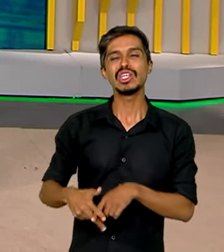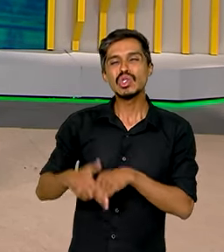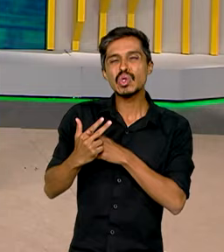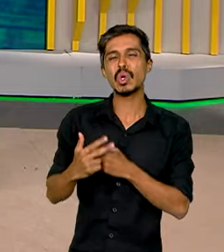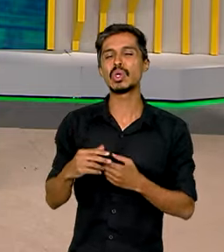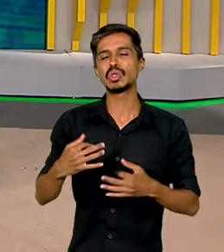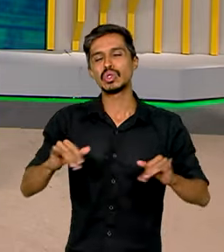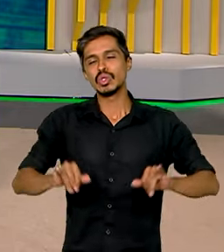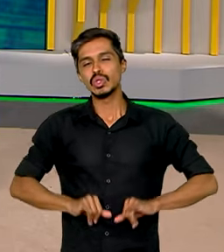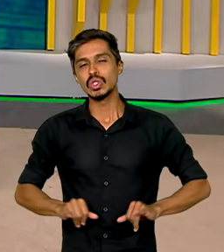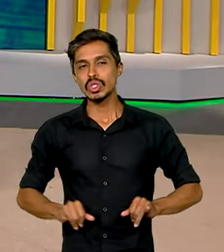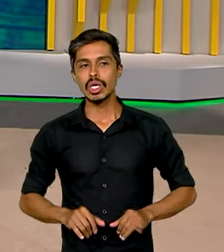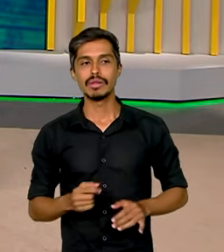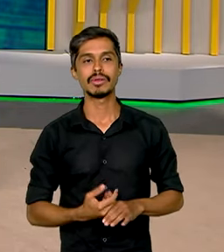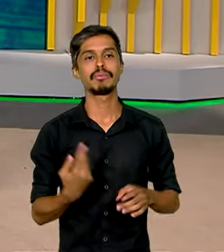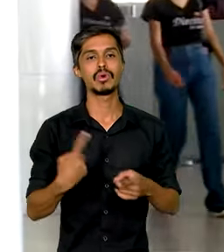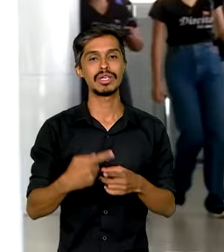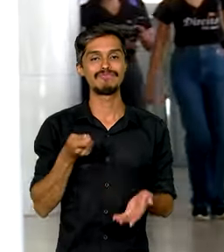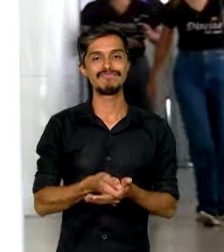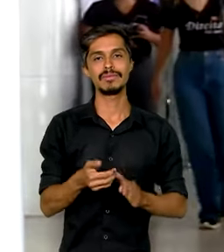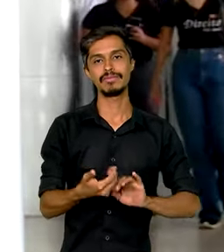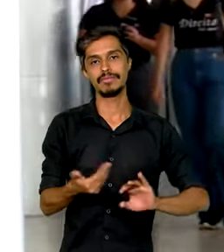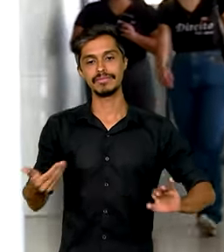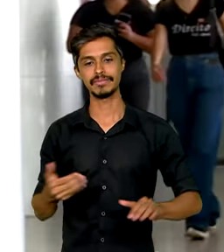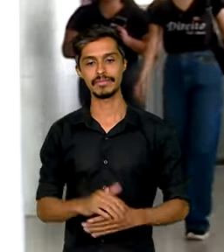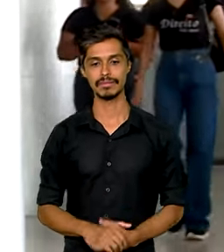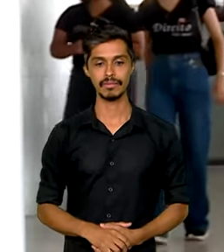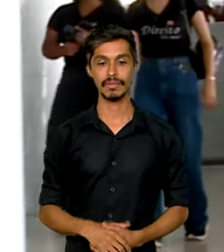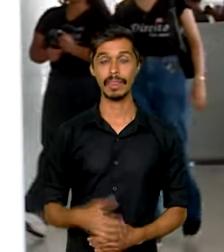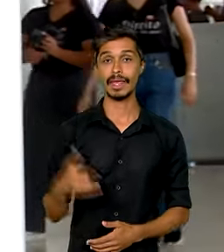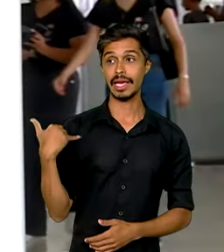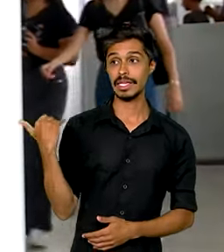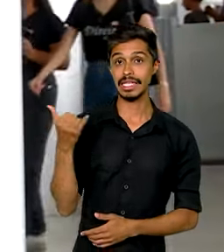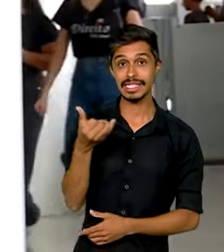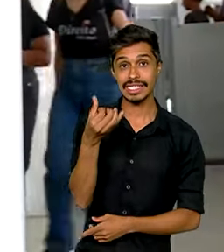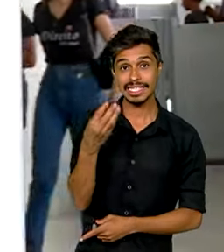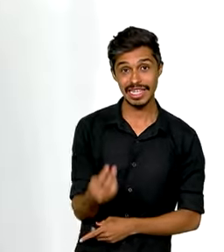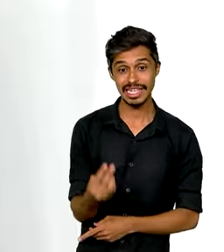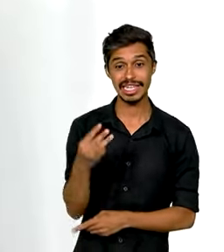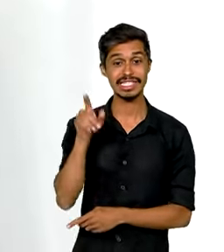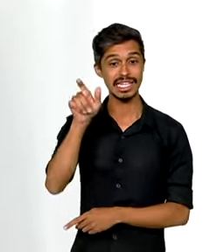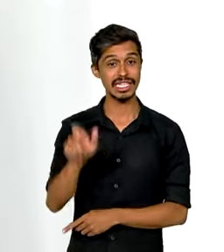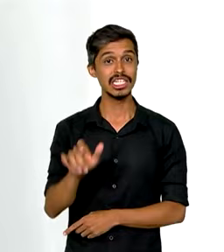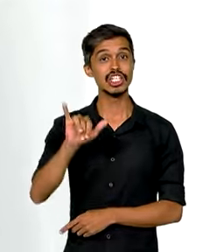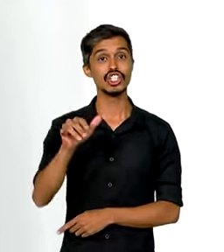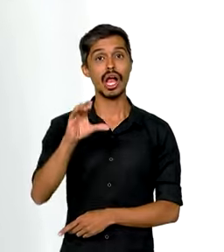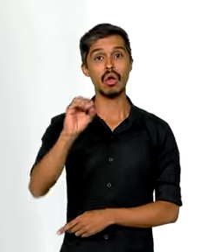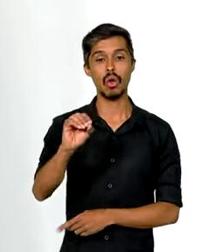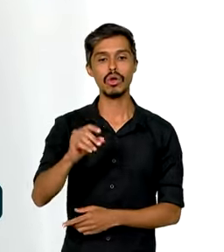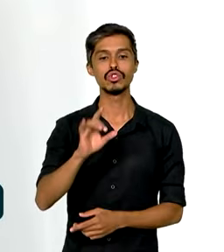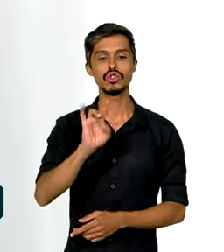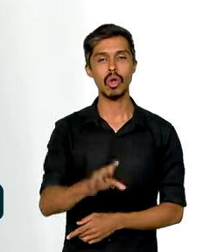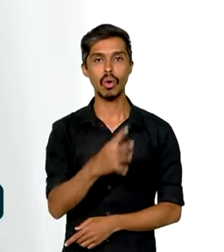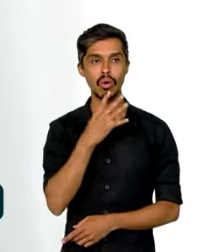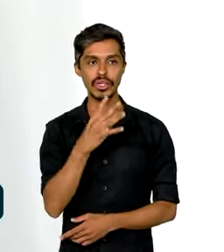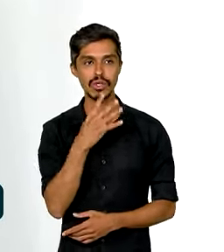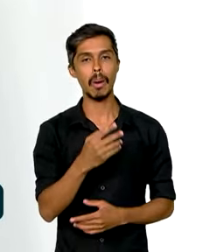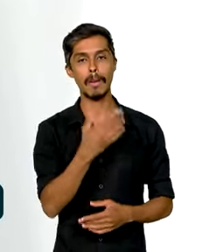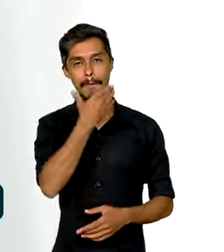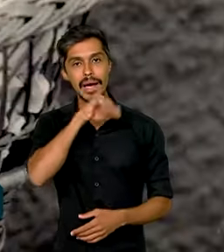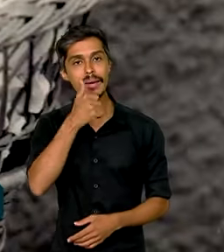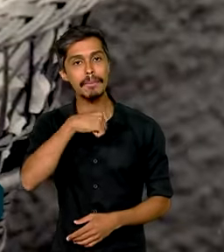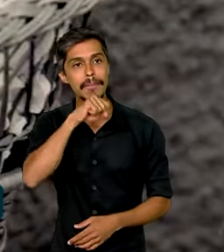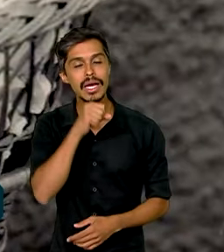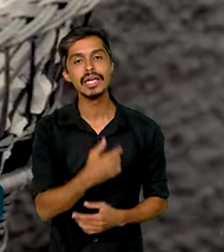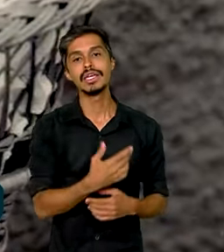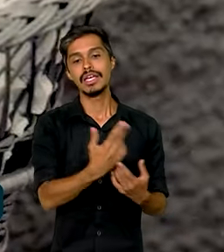da separação compulsória. Aos 63 anos, Jacó só conheceu os pais biológicos aos 26.